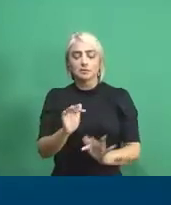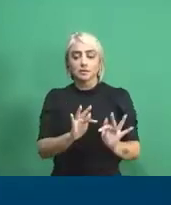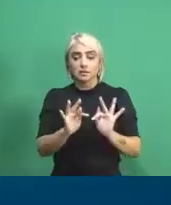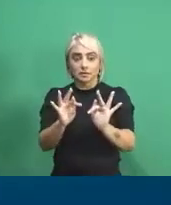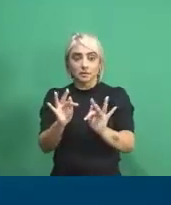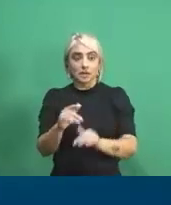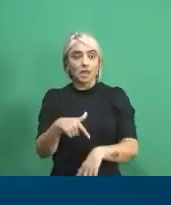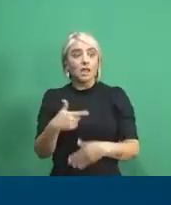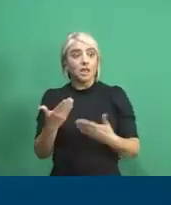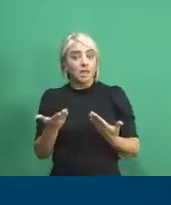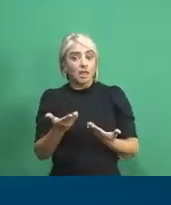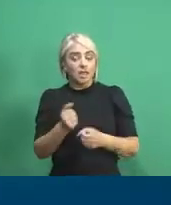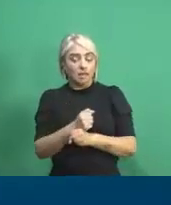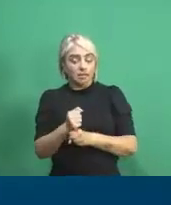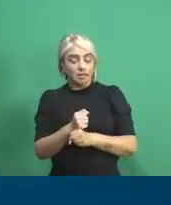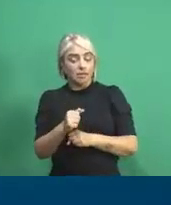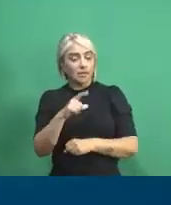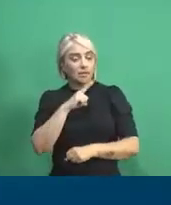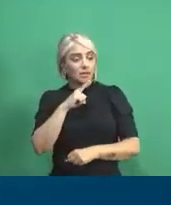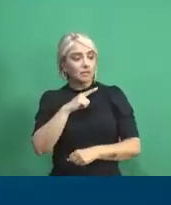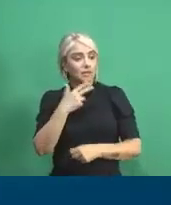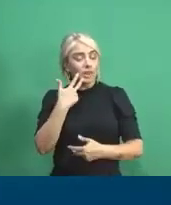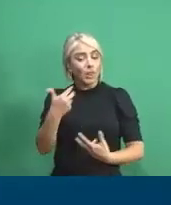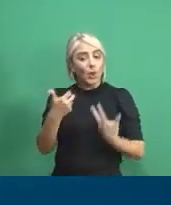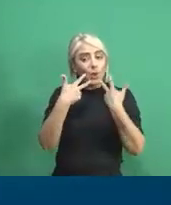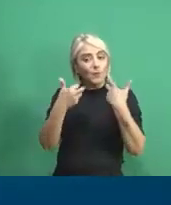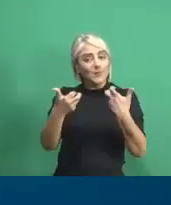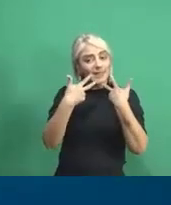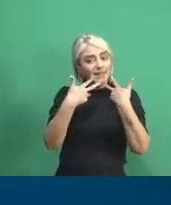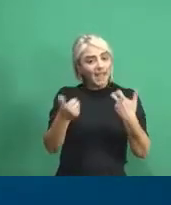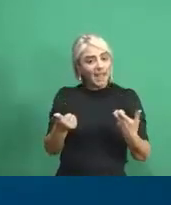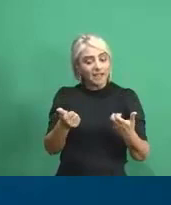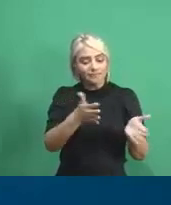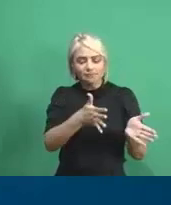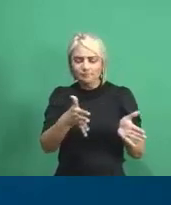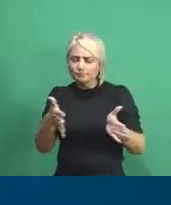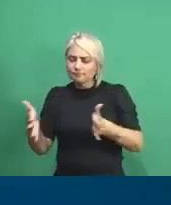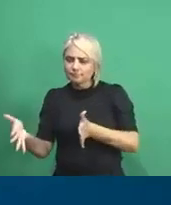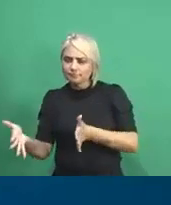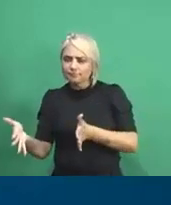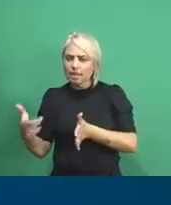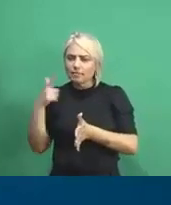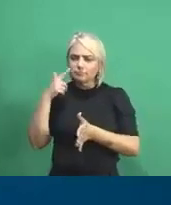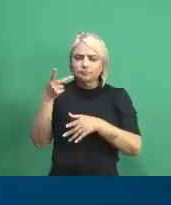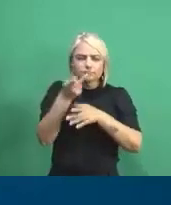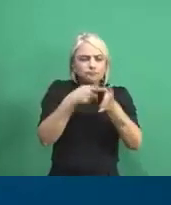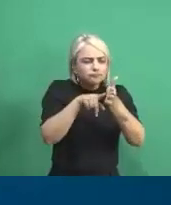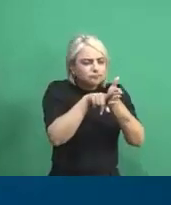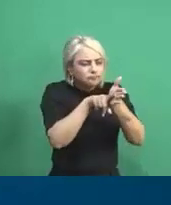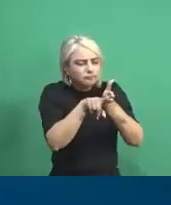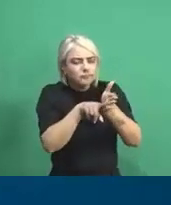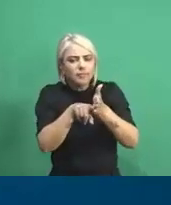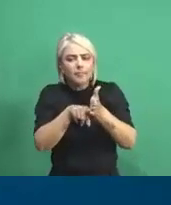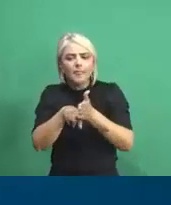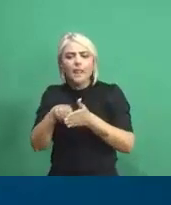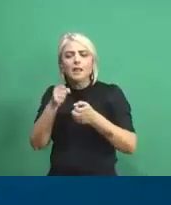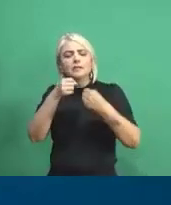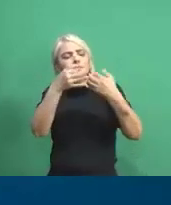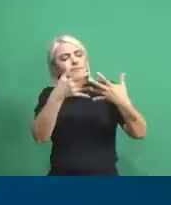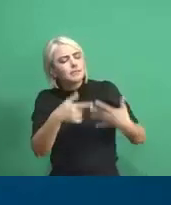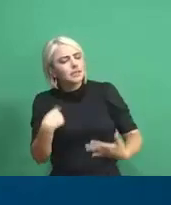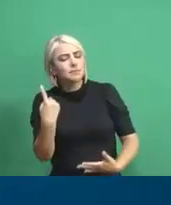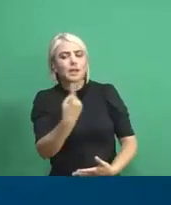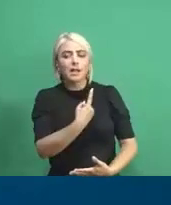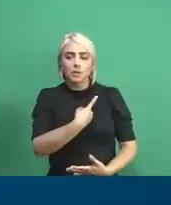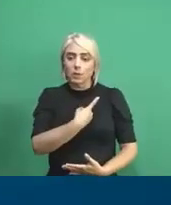esse ano, a gente teve muitas novidades aí, né? Durante a expedição, faz um balanço para a gente, por favor. O senhor,